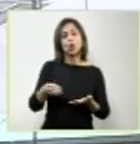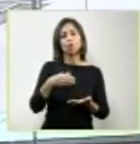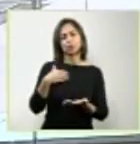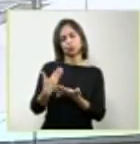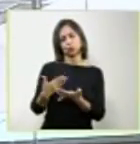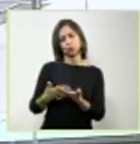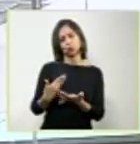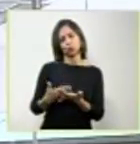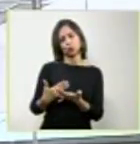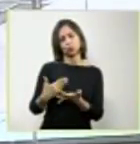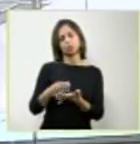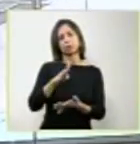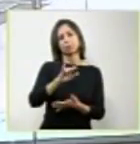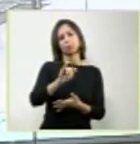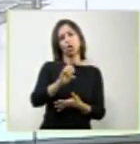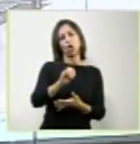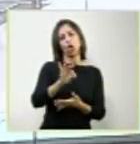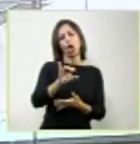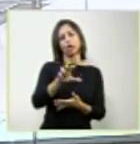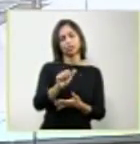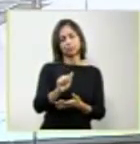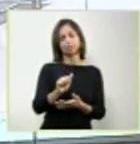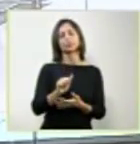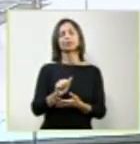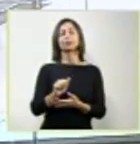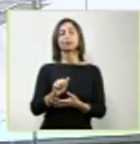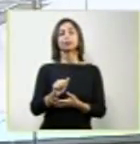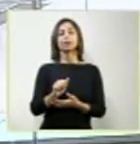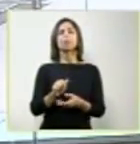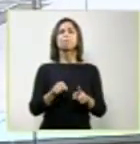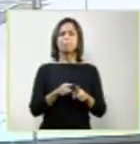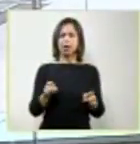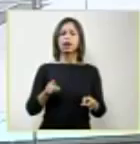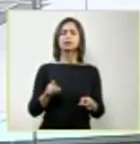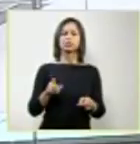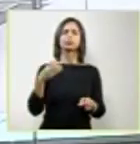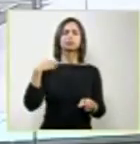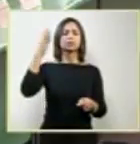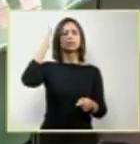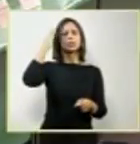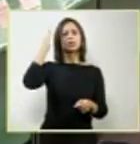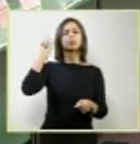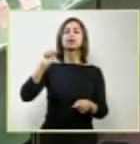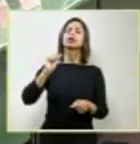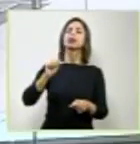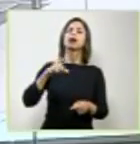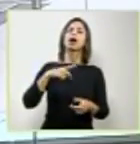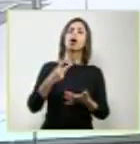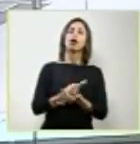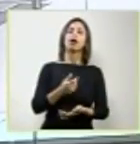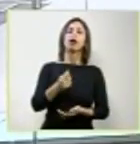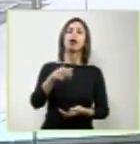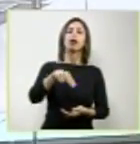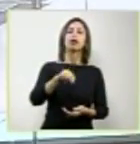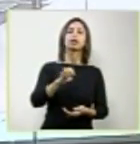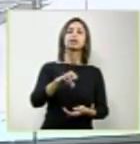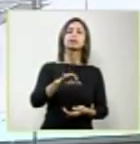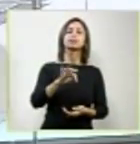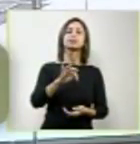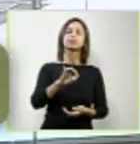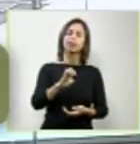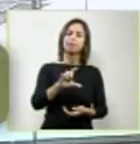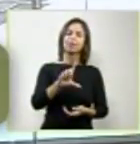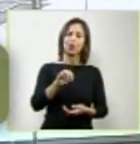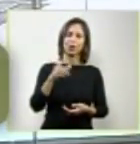bioética, mas é sabido que o anencefalo é muito frequente a ocorrência simultânea